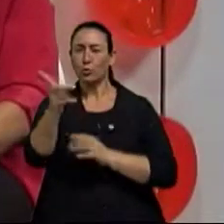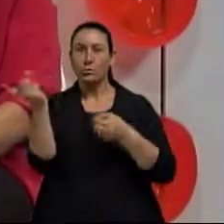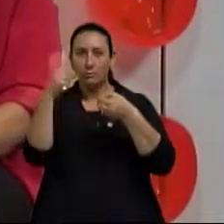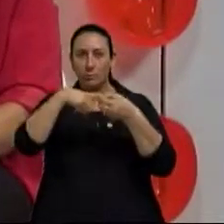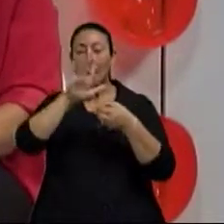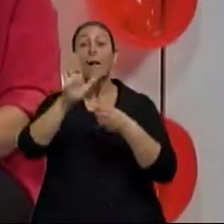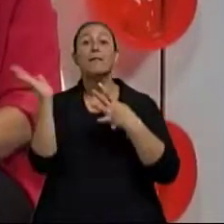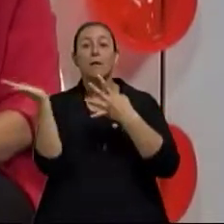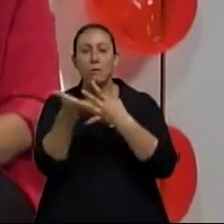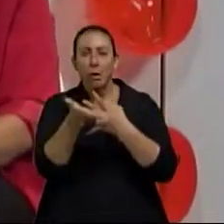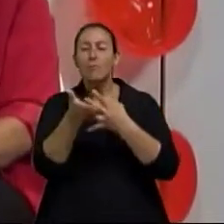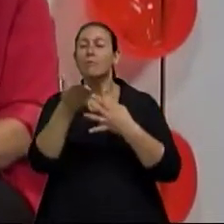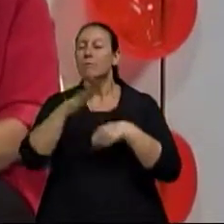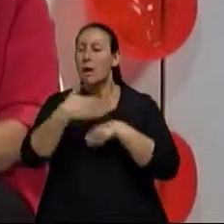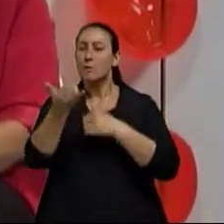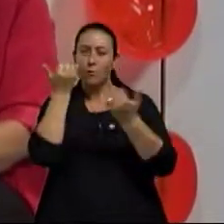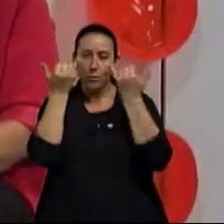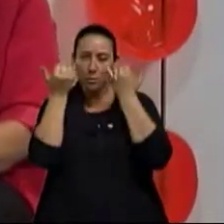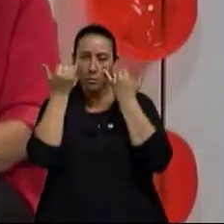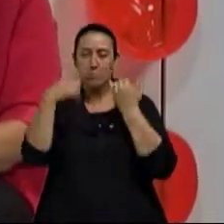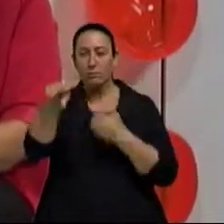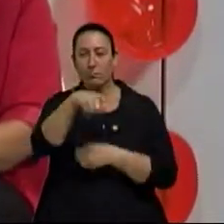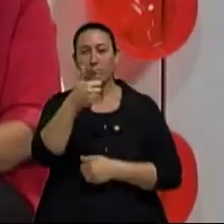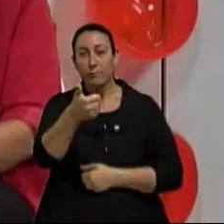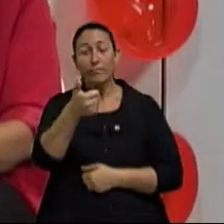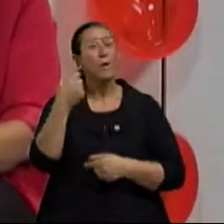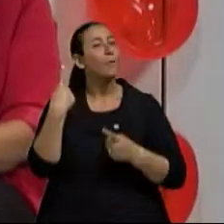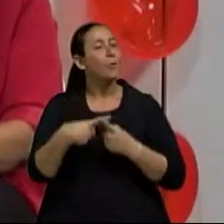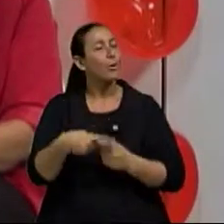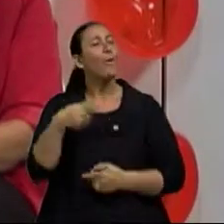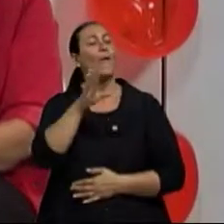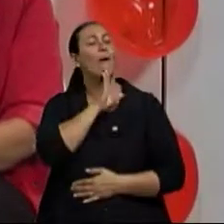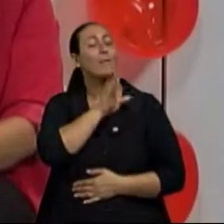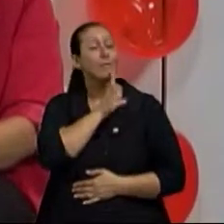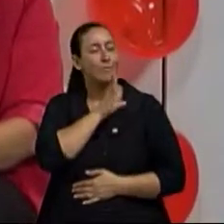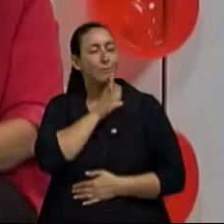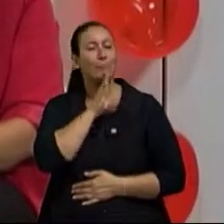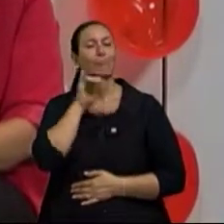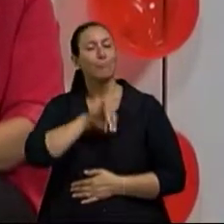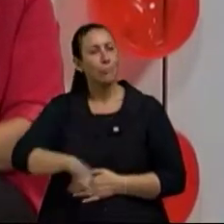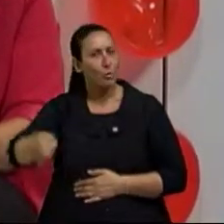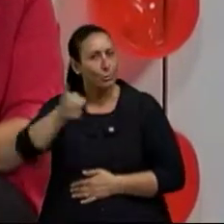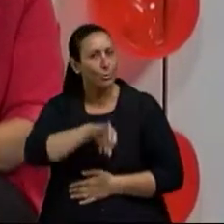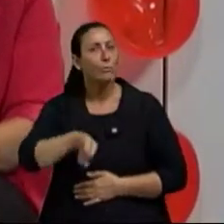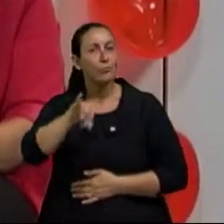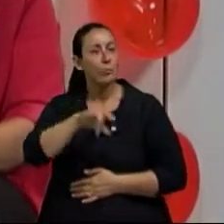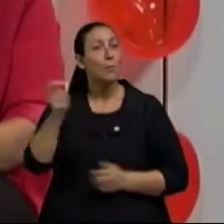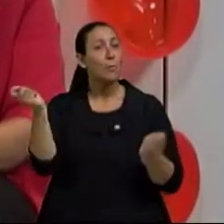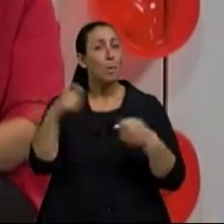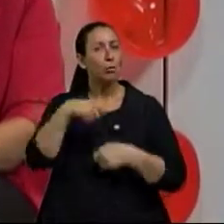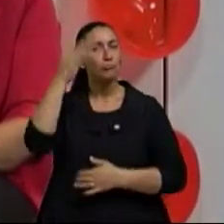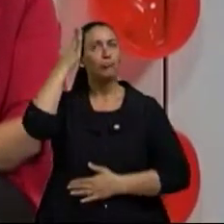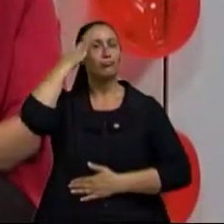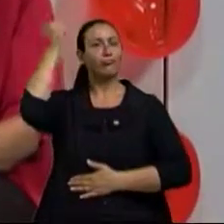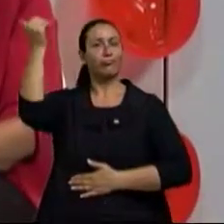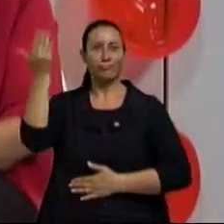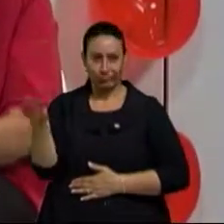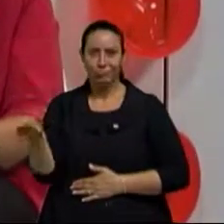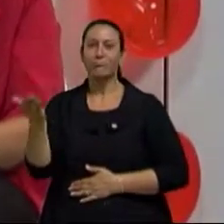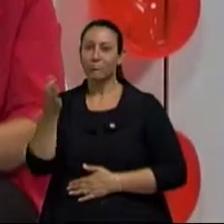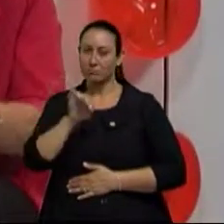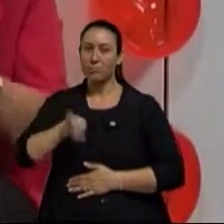já volta para trazer mais e mais informações, porque conhecimento também pode se transformar em sabedoria de vida.